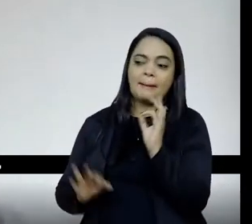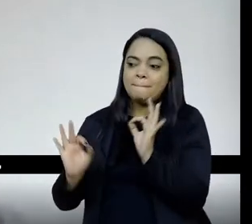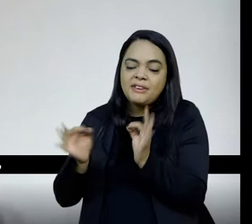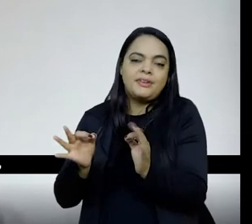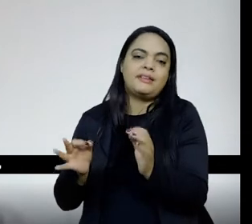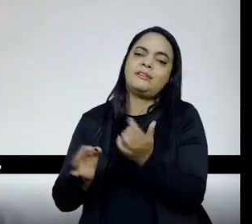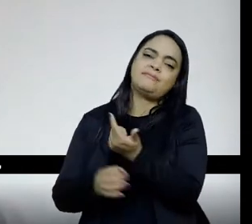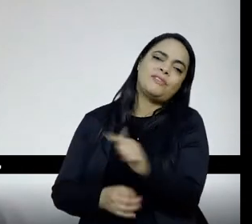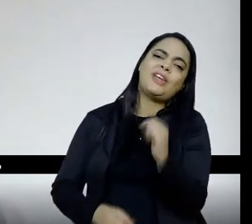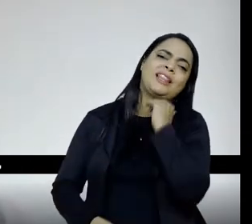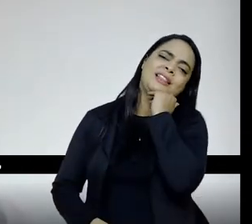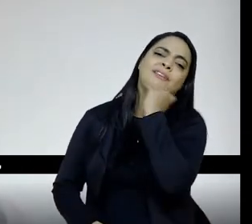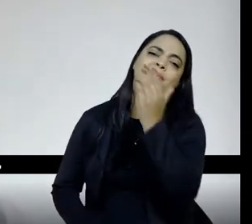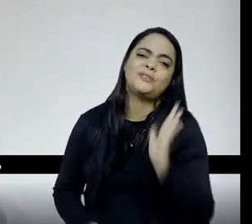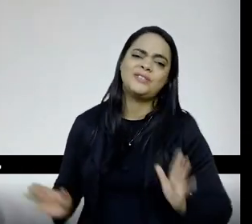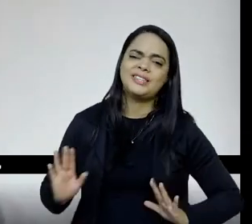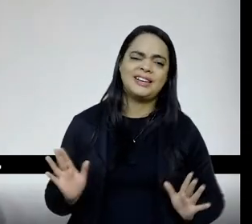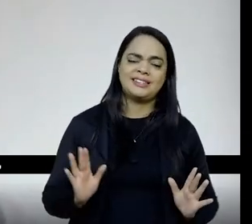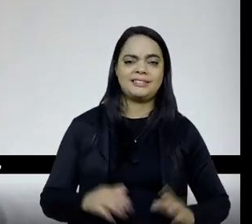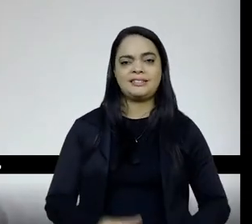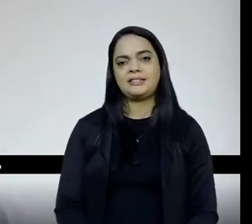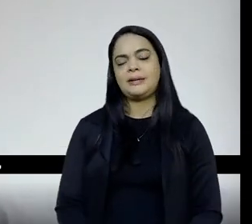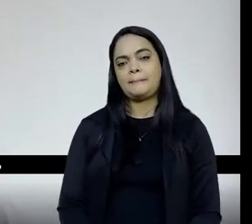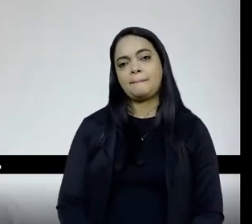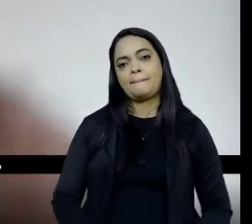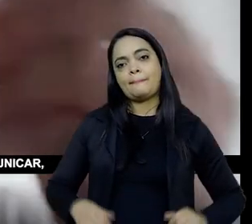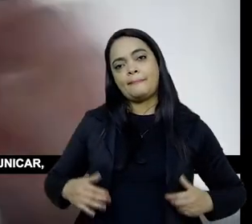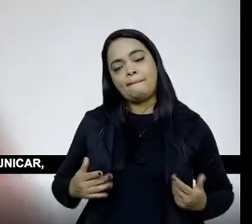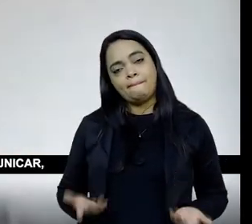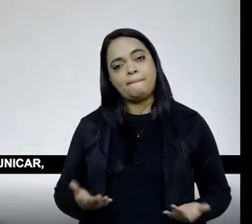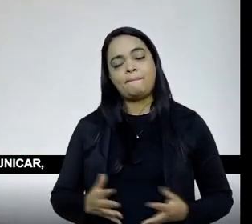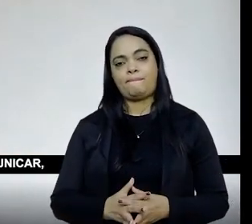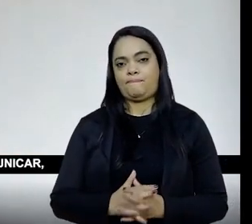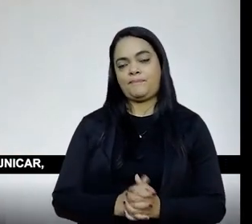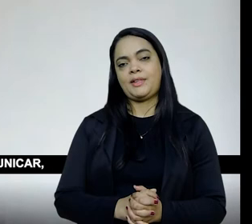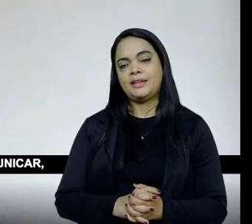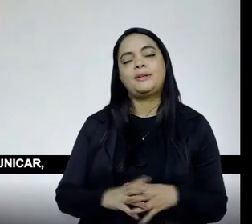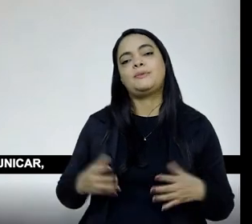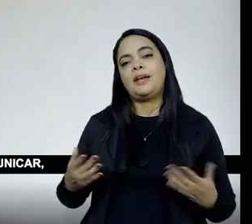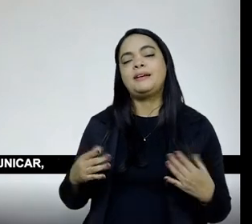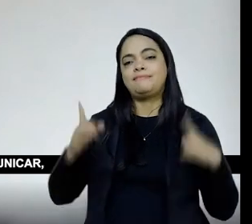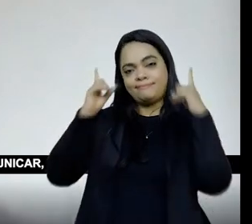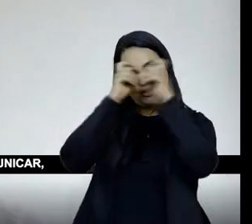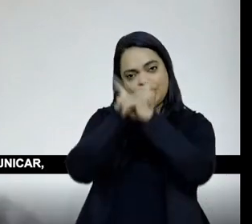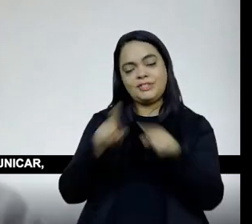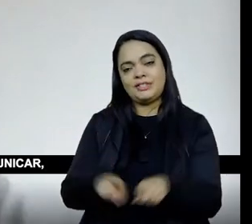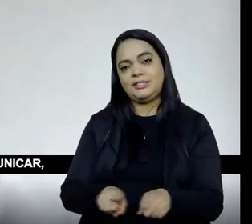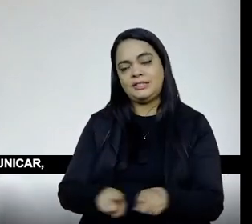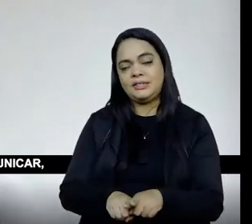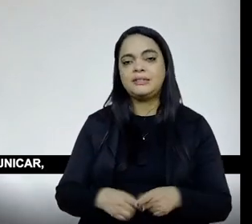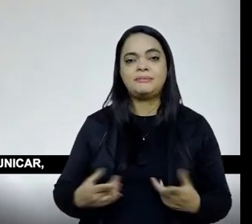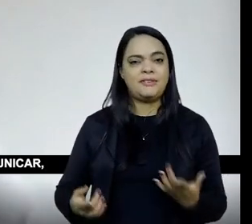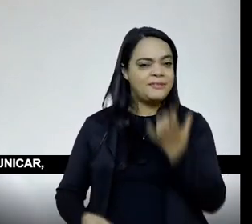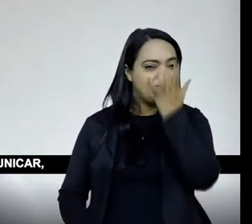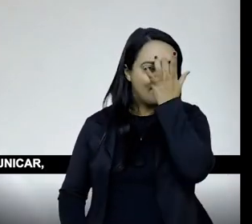certa forma não leva muito longe, né, então, achar isso também é complicado, né, assim, não é